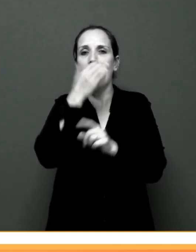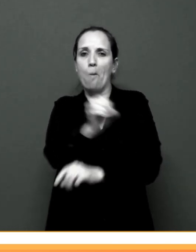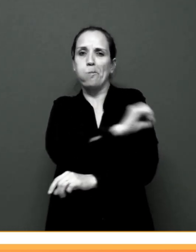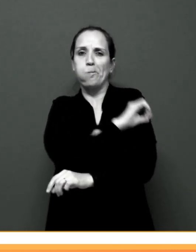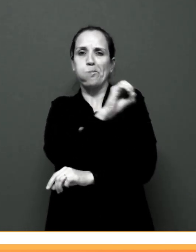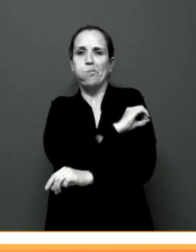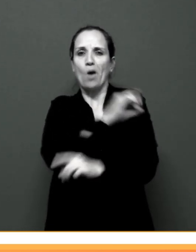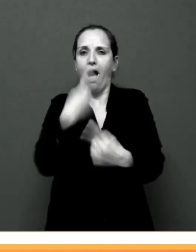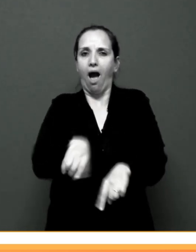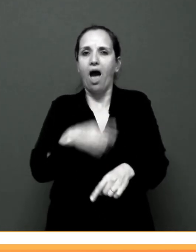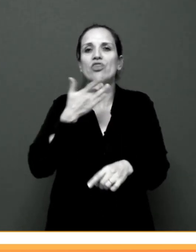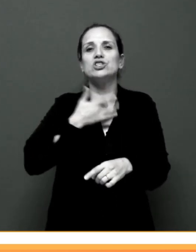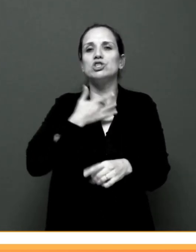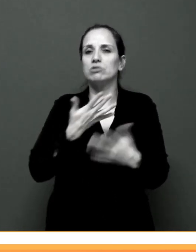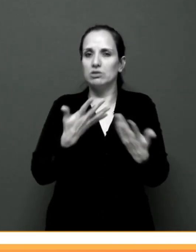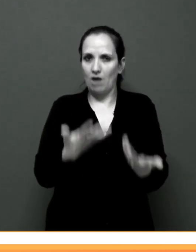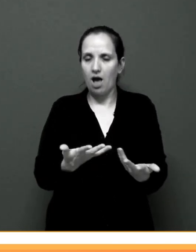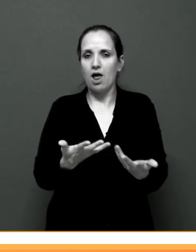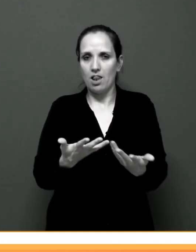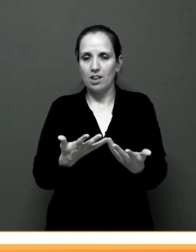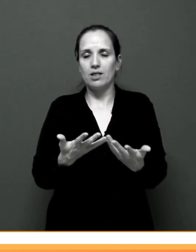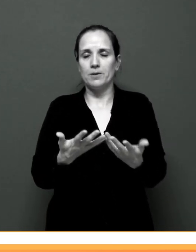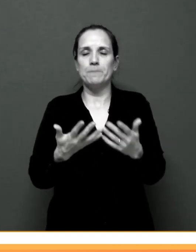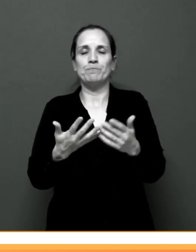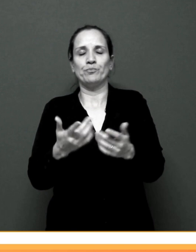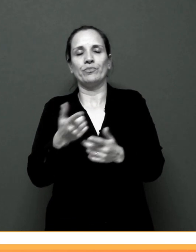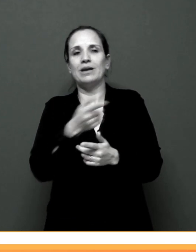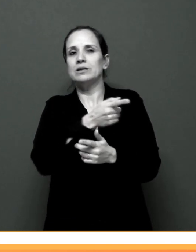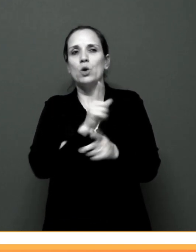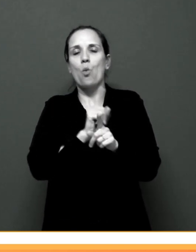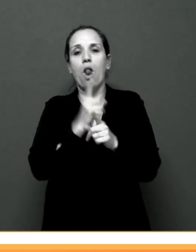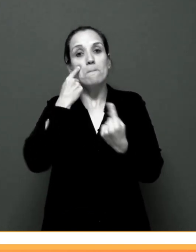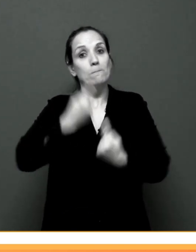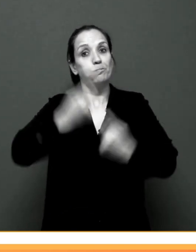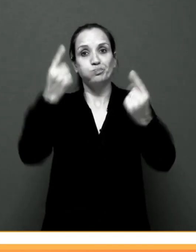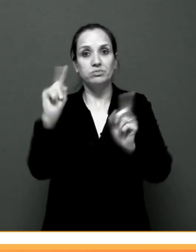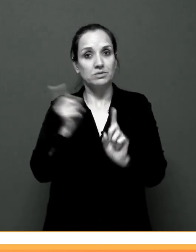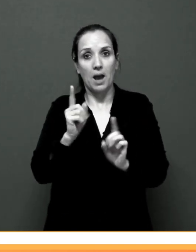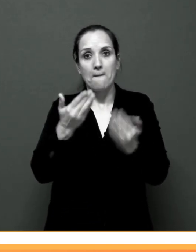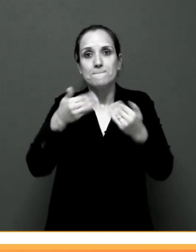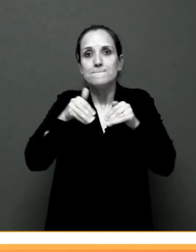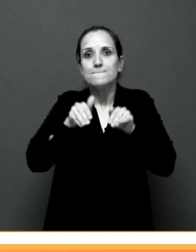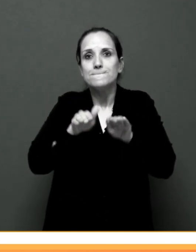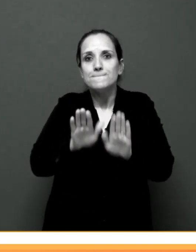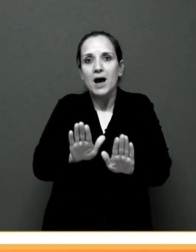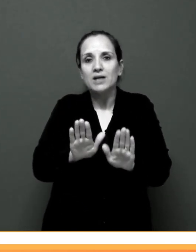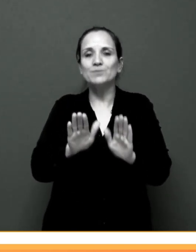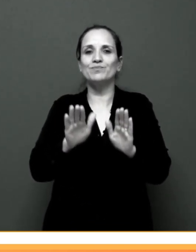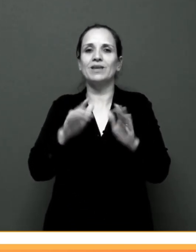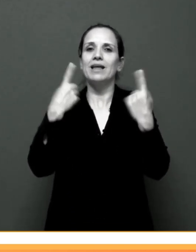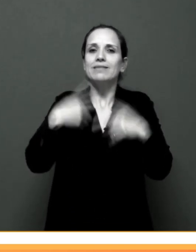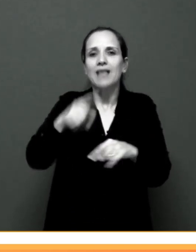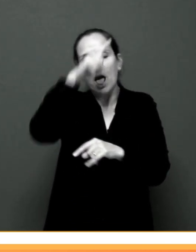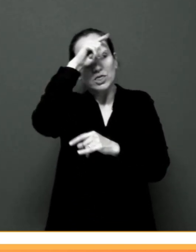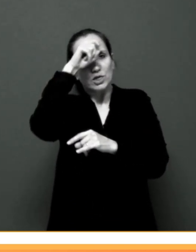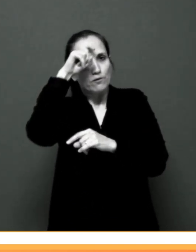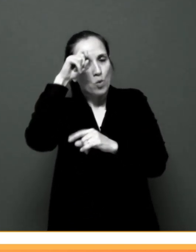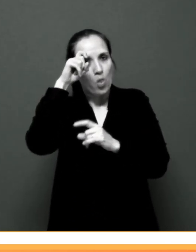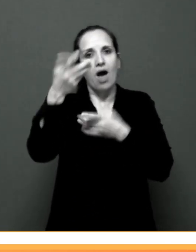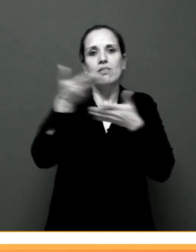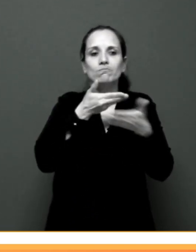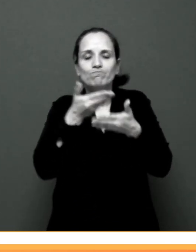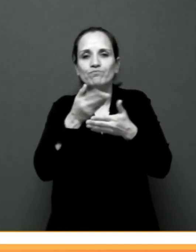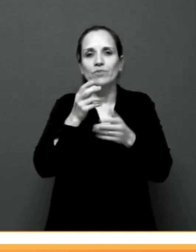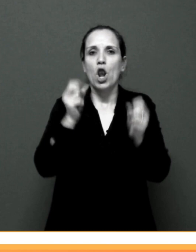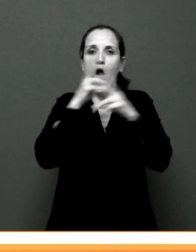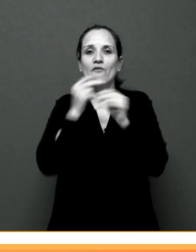digital. Ou seja, eles não demonstram, mas têm uma certa dificuldade em lidar com essas